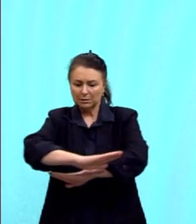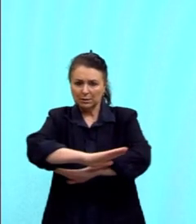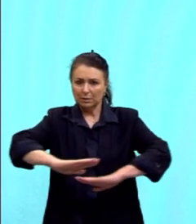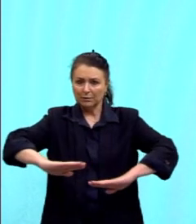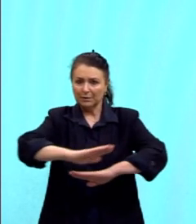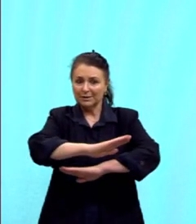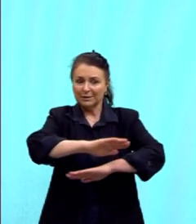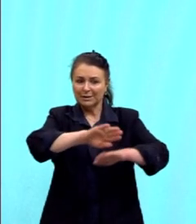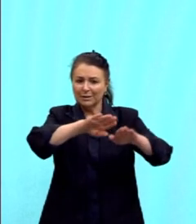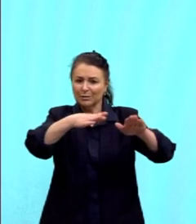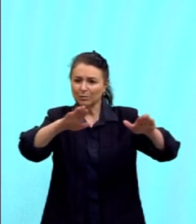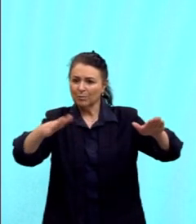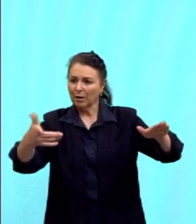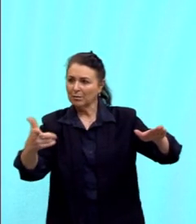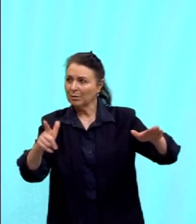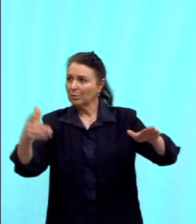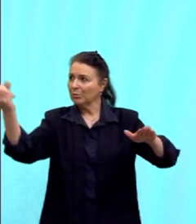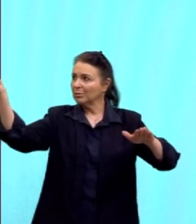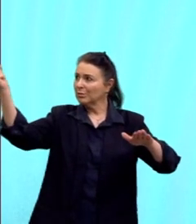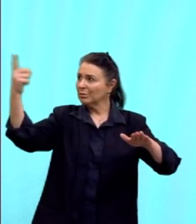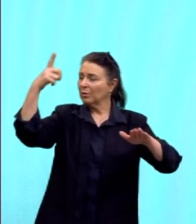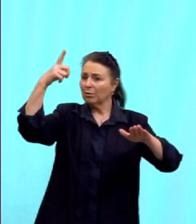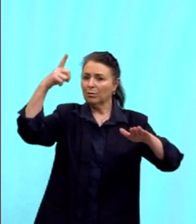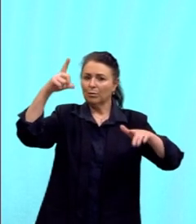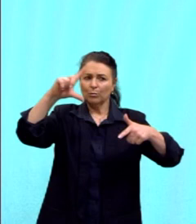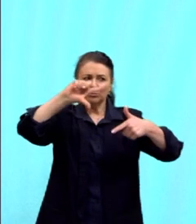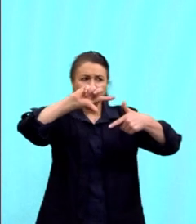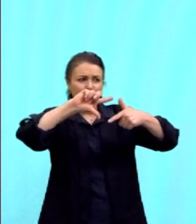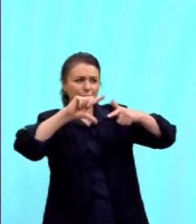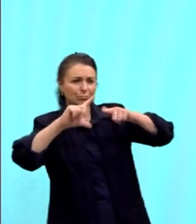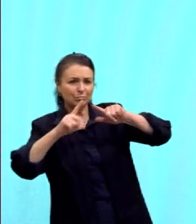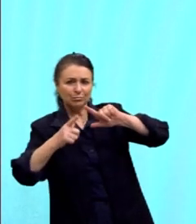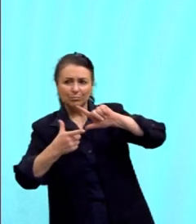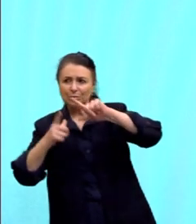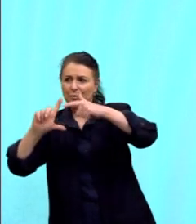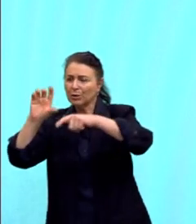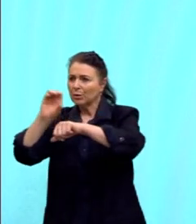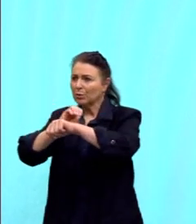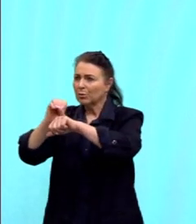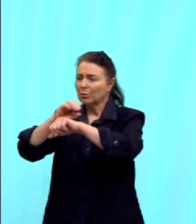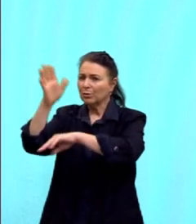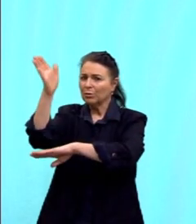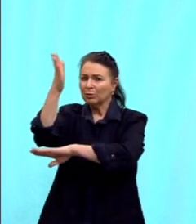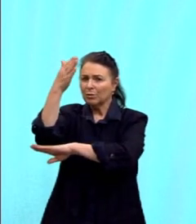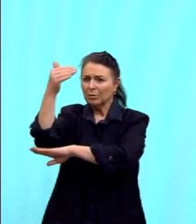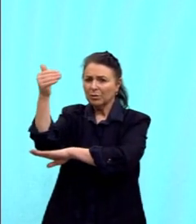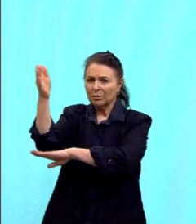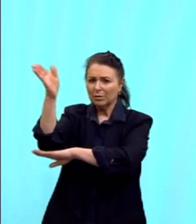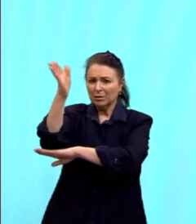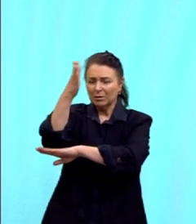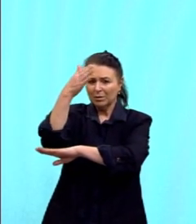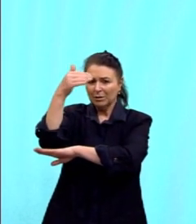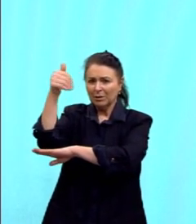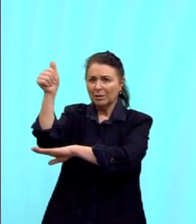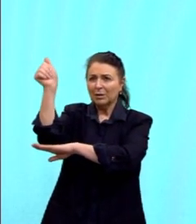sem sol. Losangos tênues de ouro bandeira